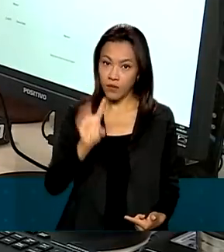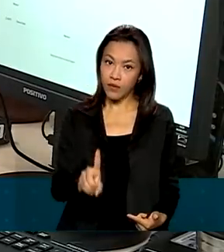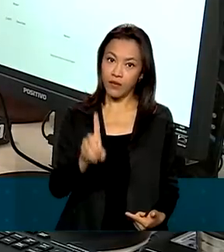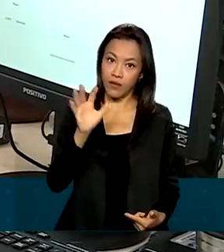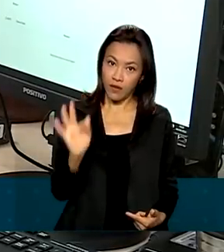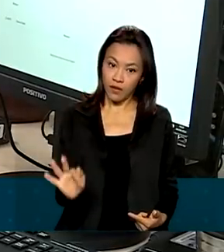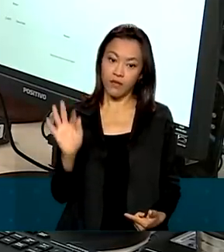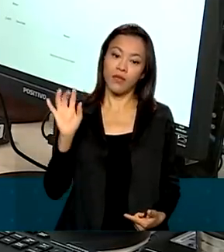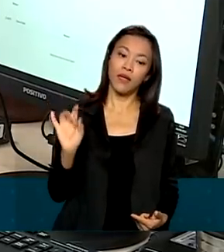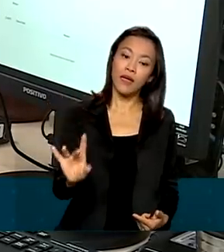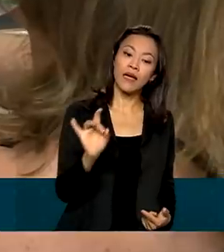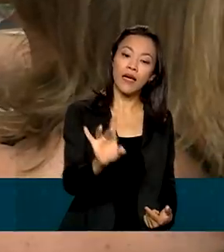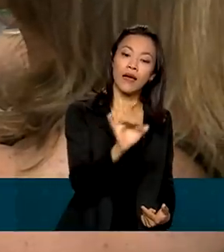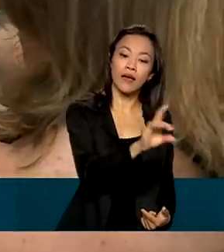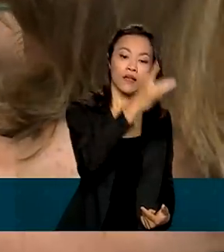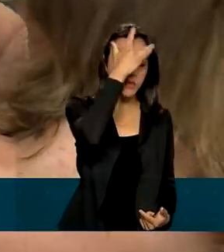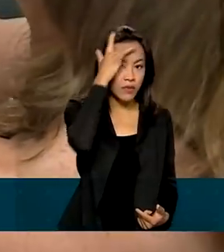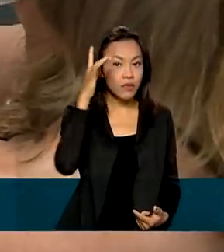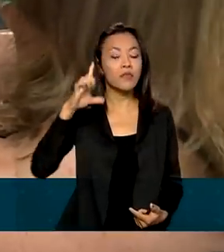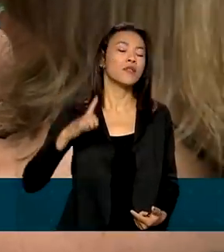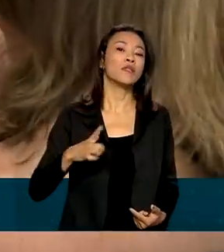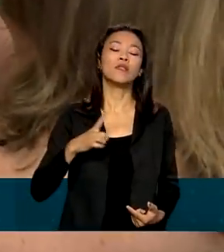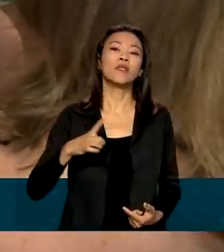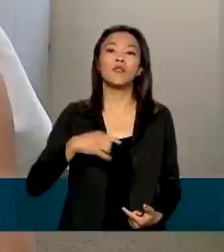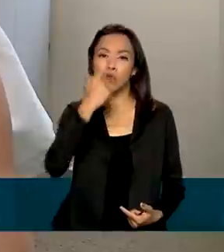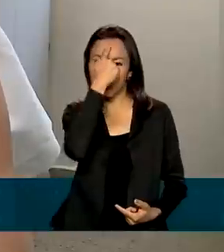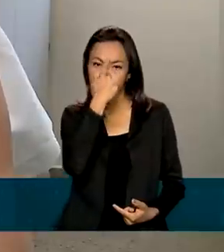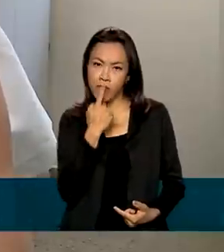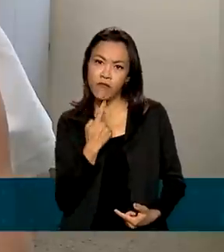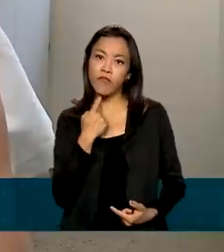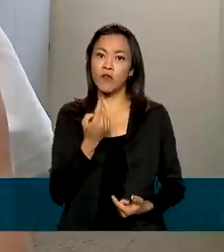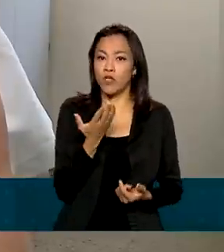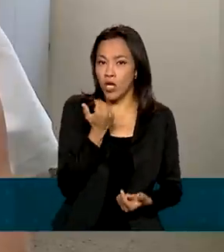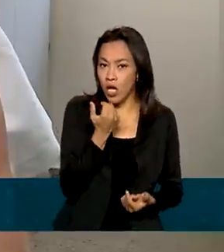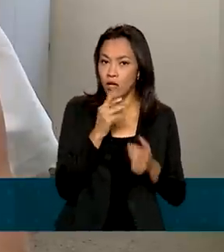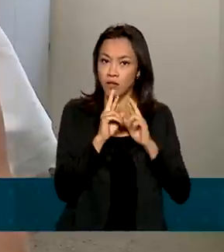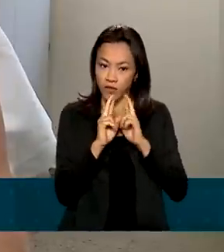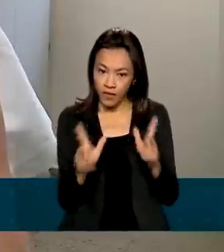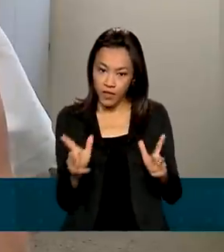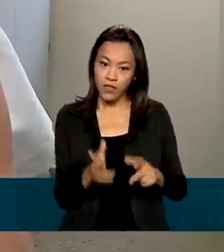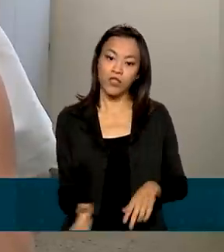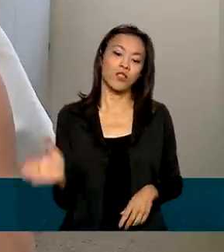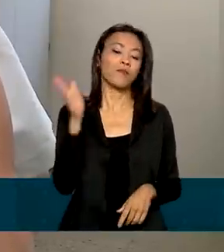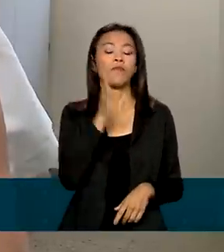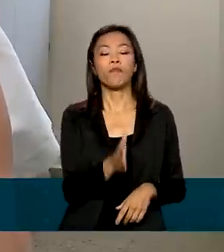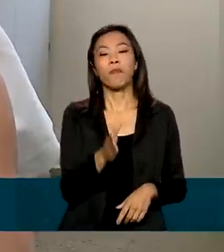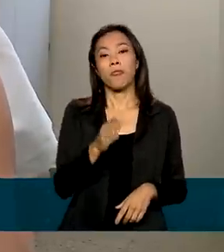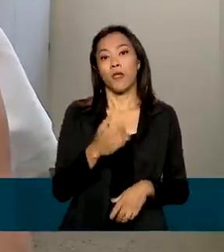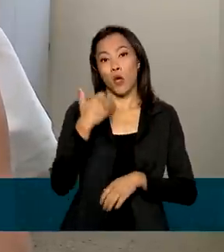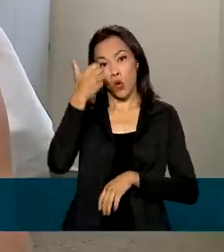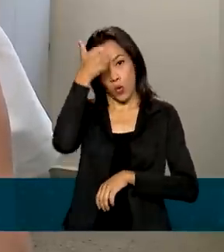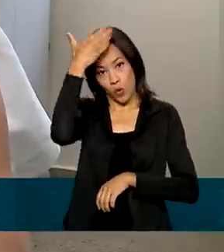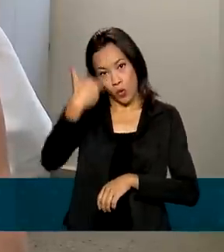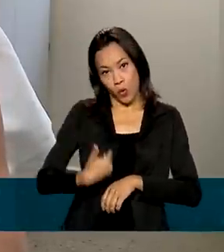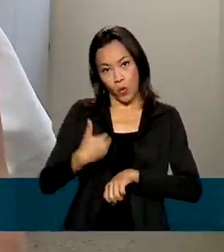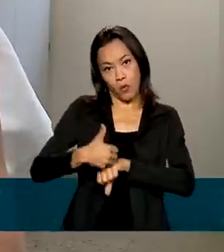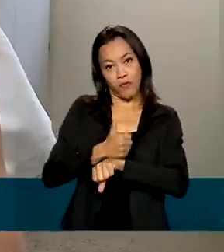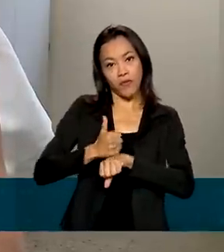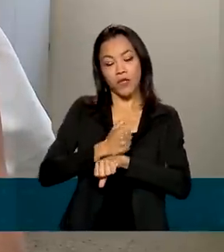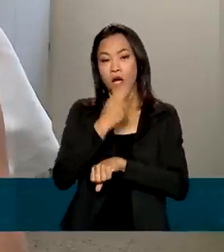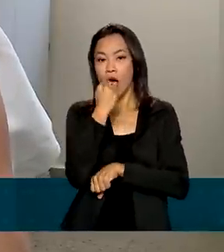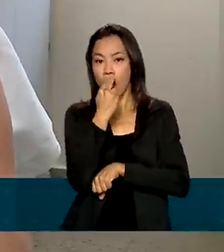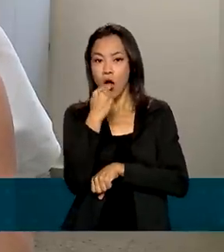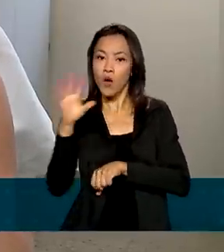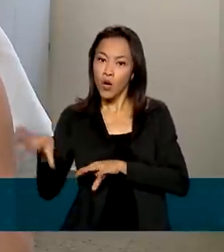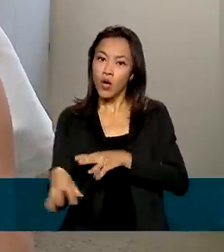paciente monta um plano alimentar específico. Geralmente, trabalho da nutrição, ela complementa o trabalho do